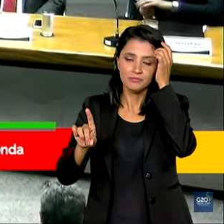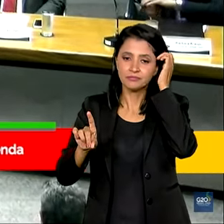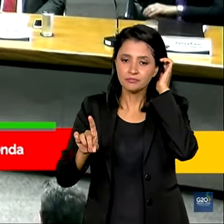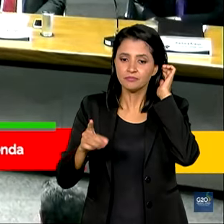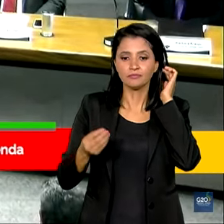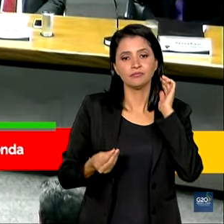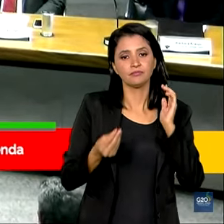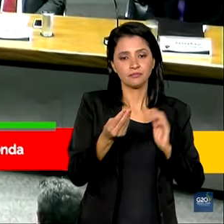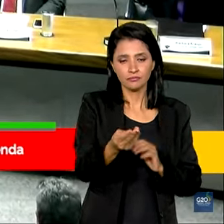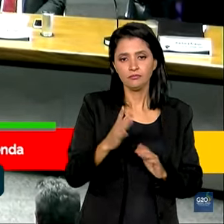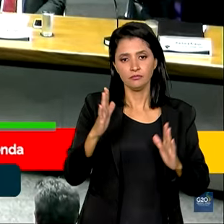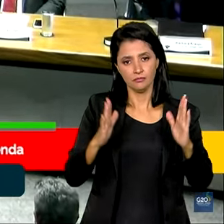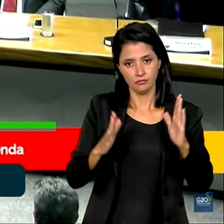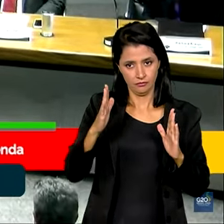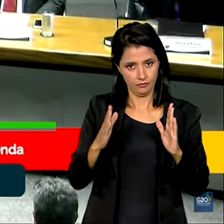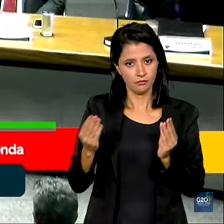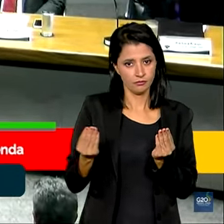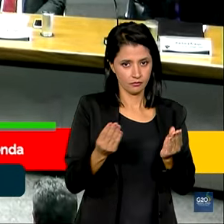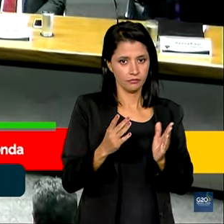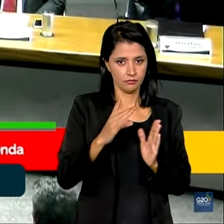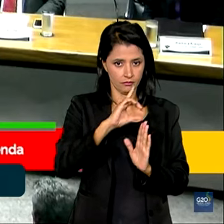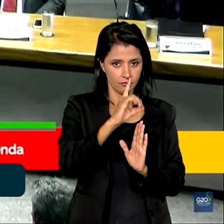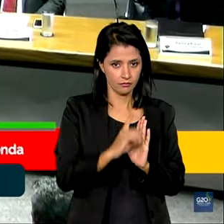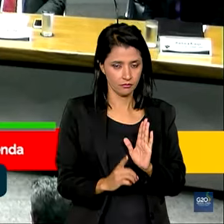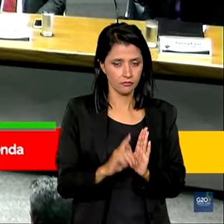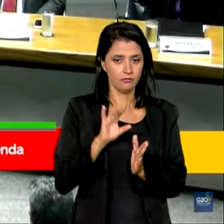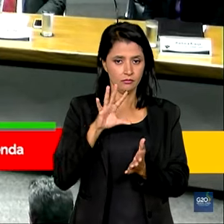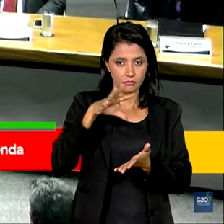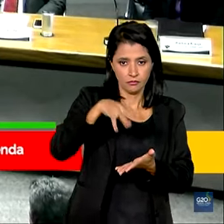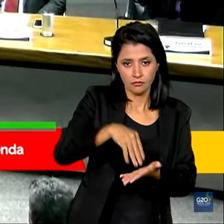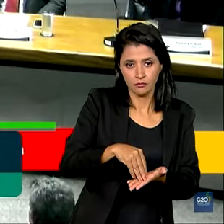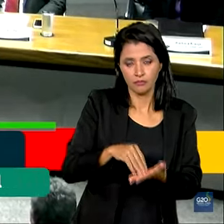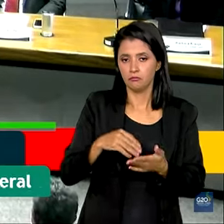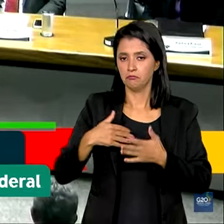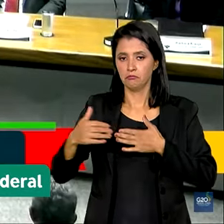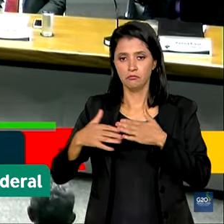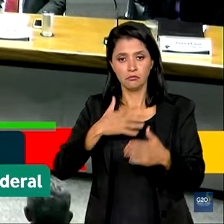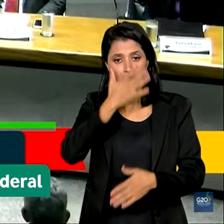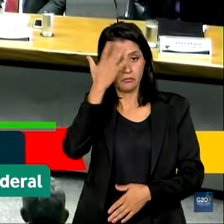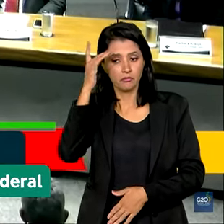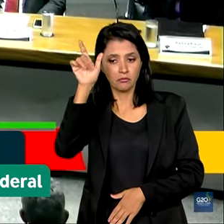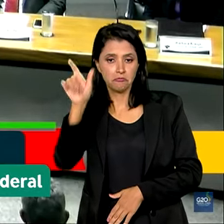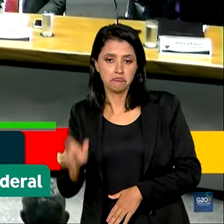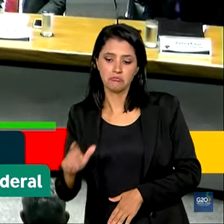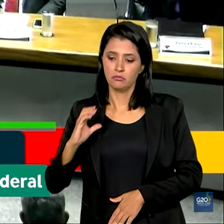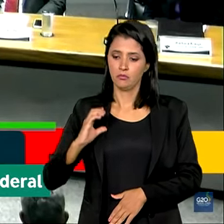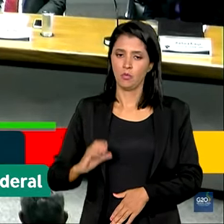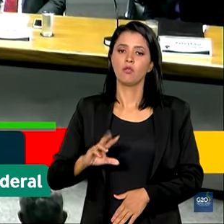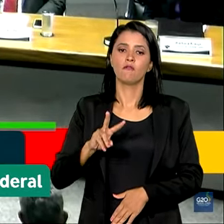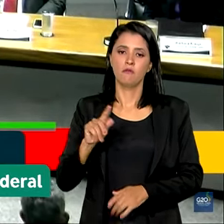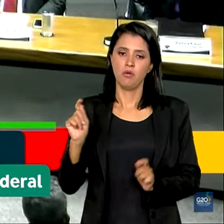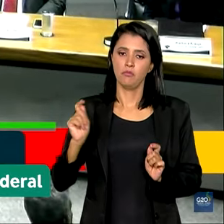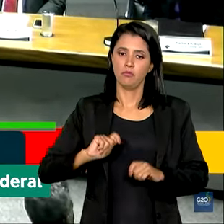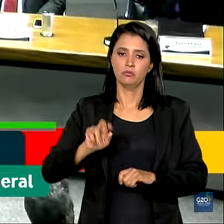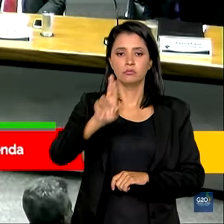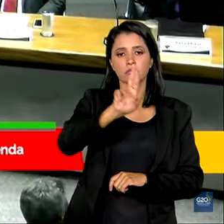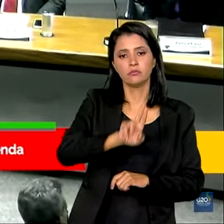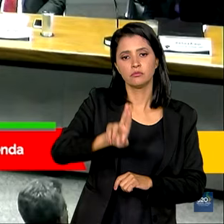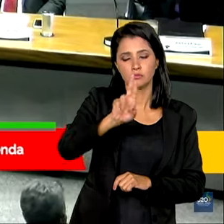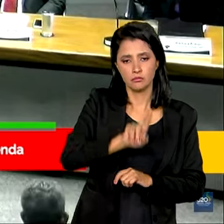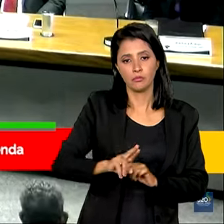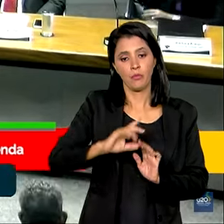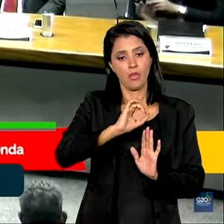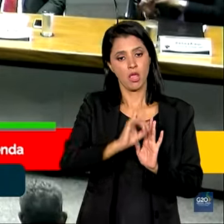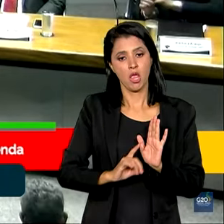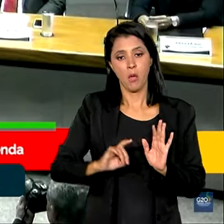entrega, do prazo de entrega da declaração, todo e qualquer cidadão já vai poder se utilizar da